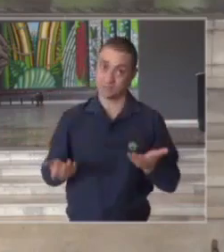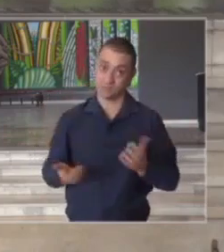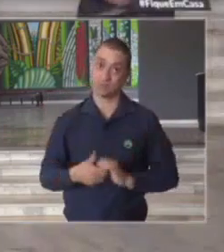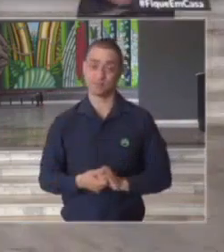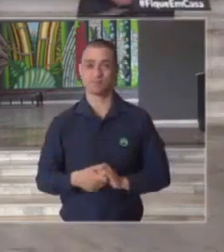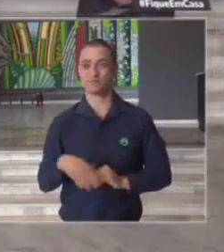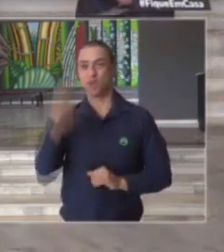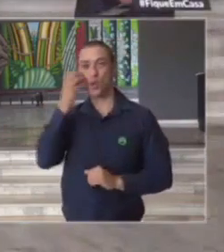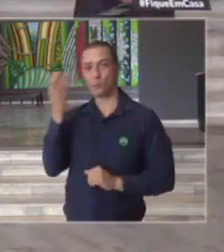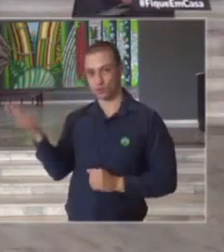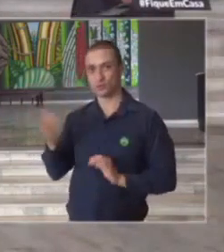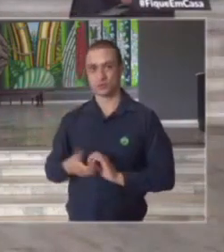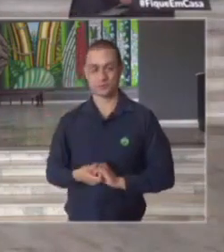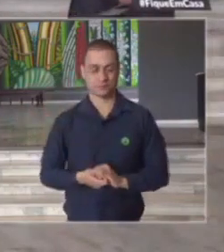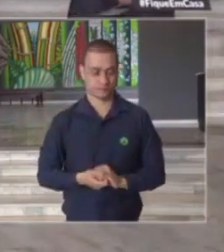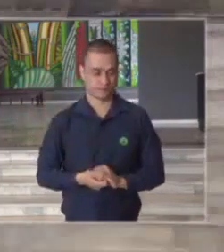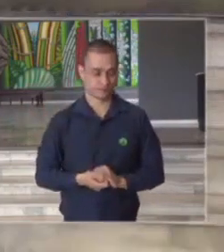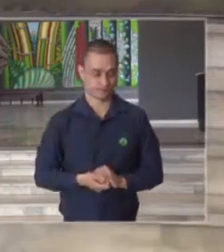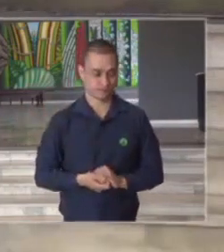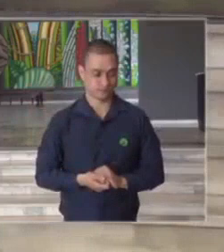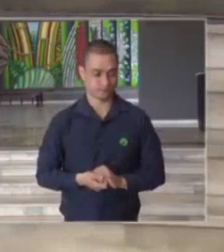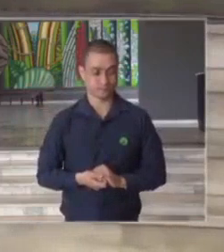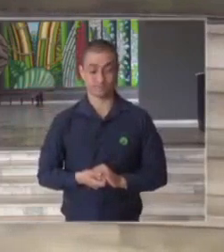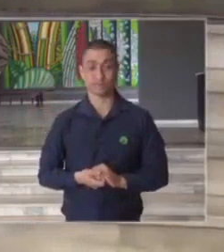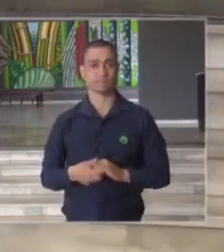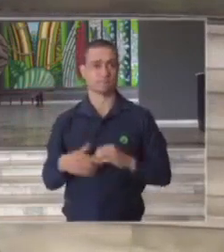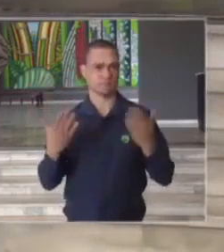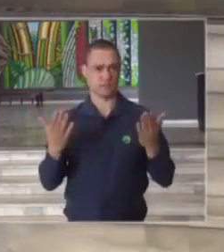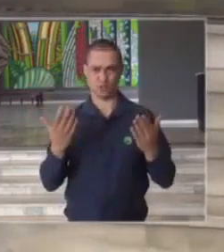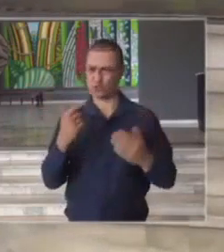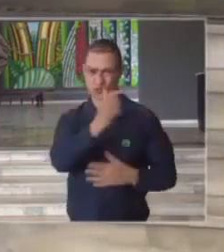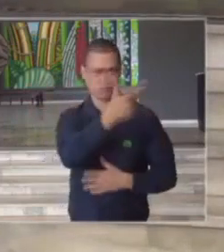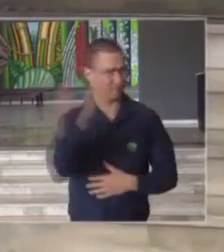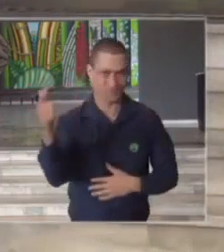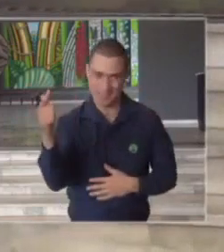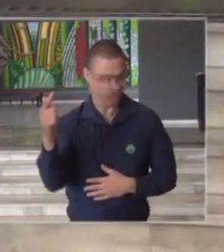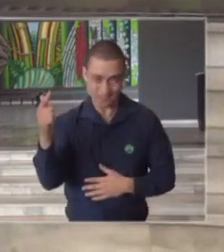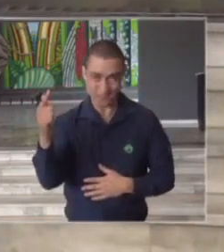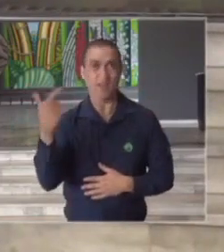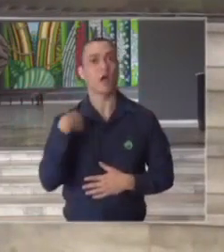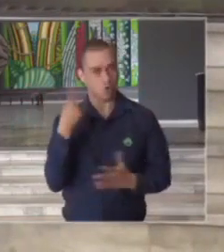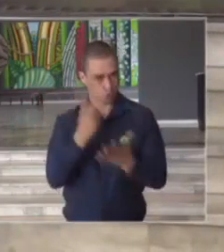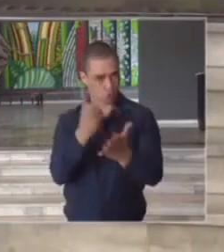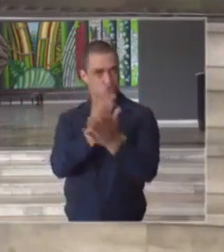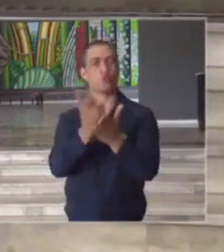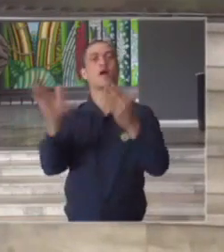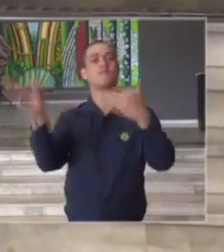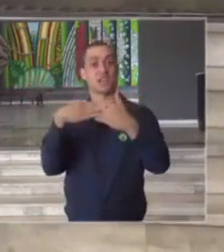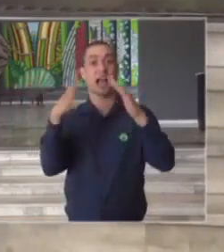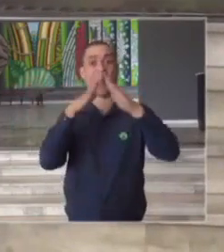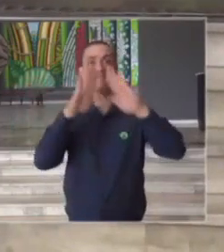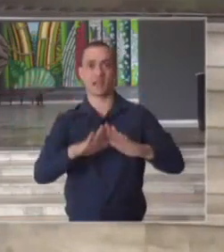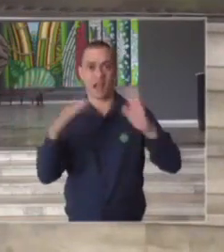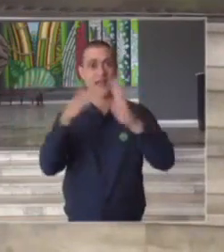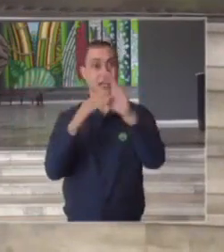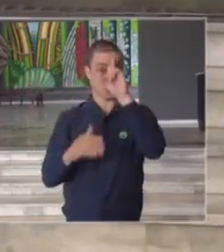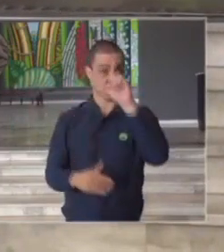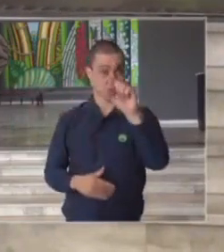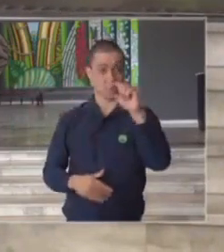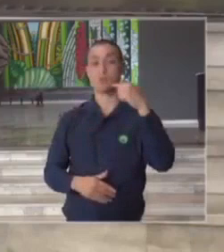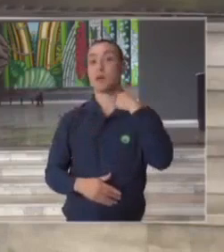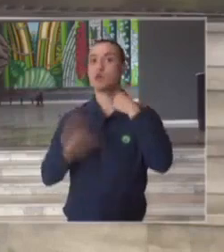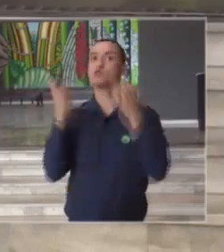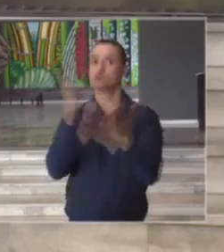Bruno Covas sem nenhuma chance a gente continua com a quarentena faz inclusive aqui